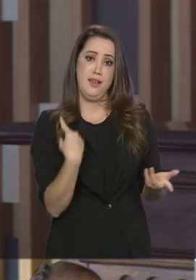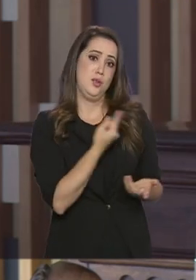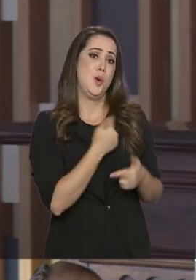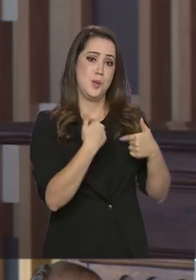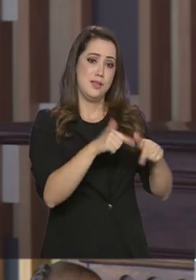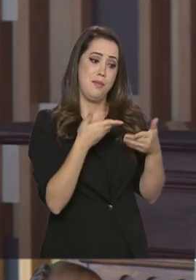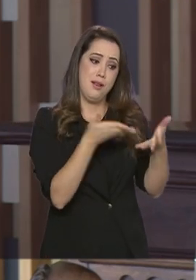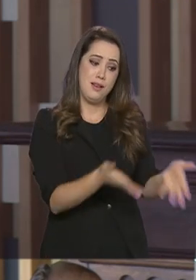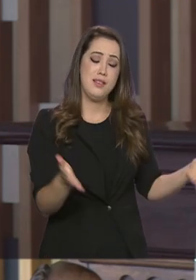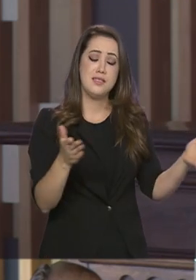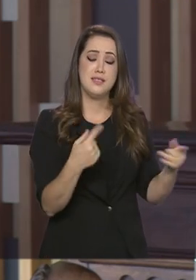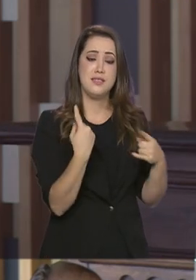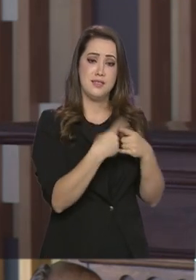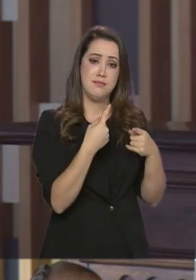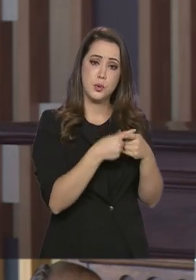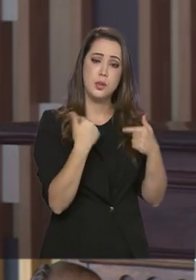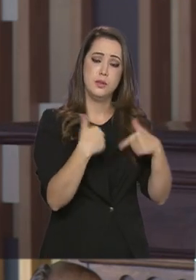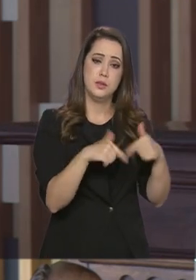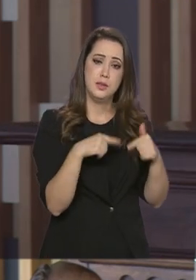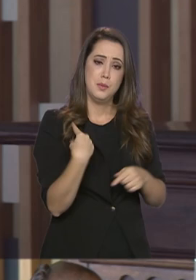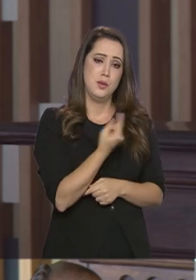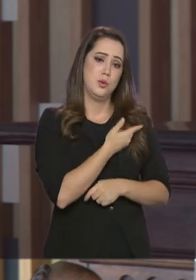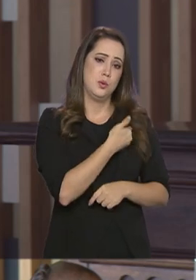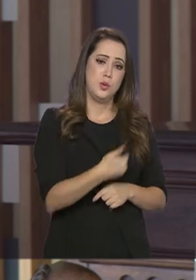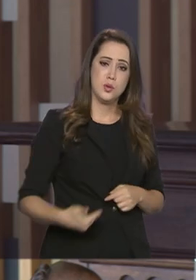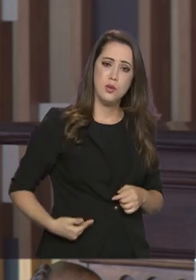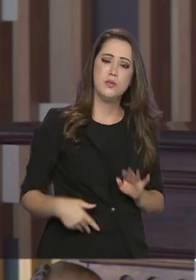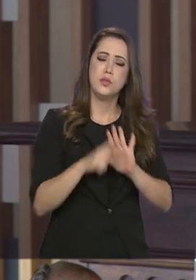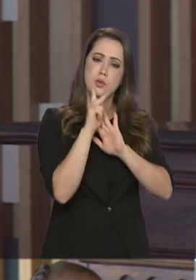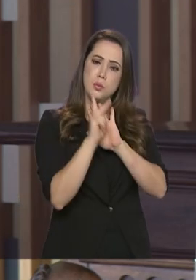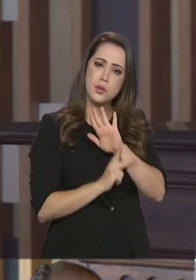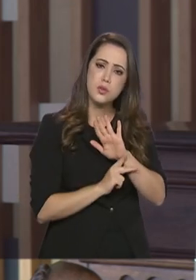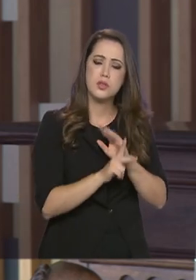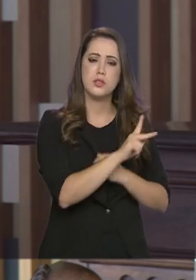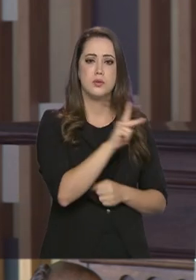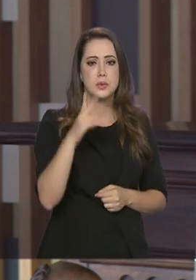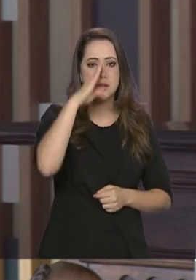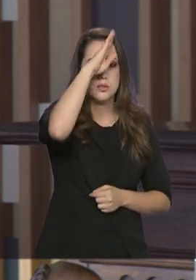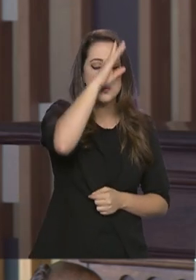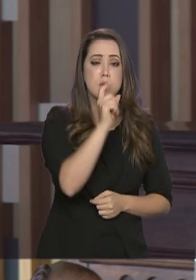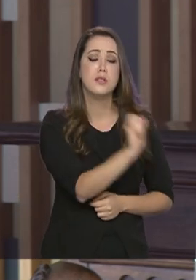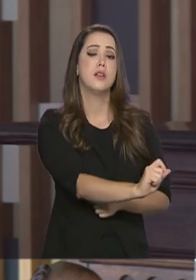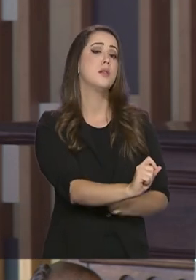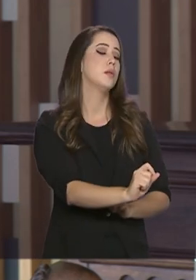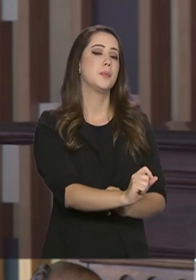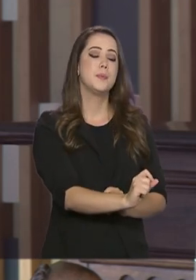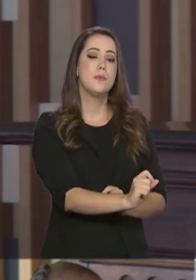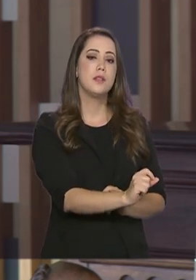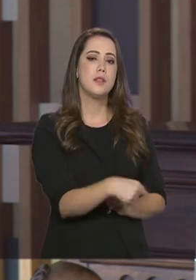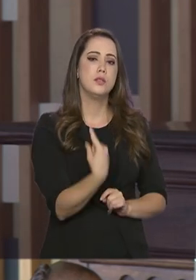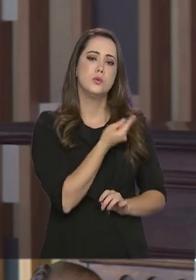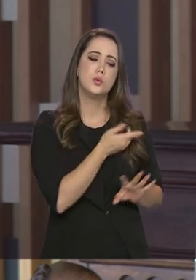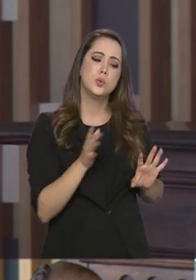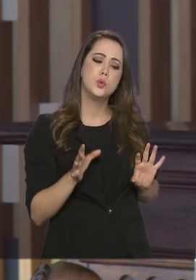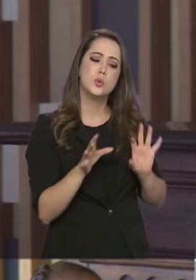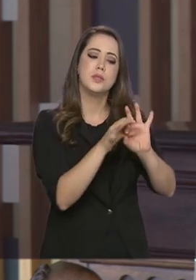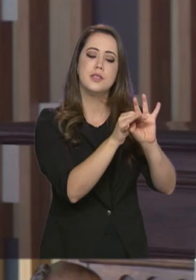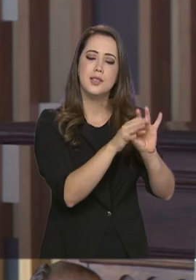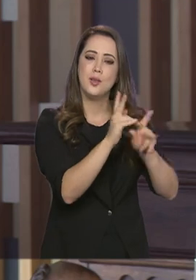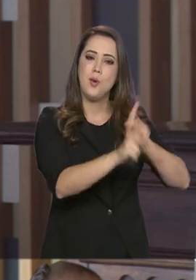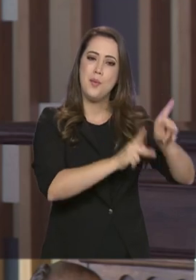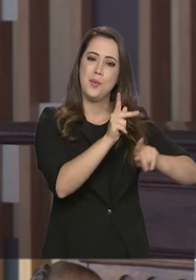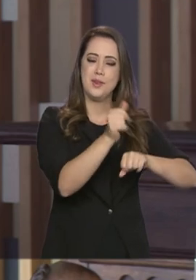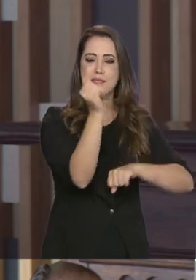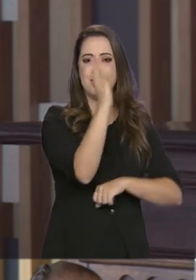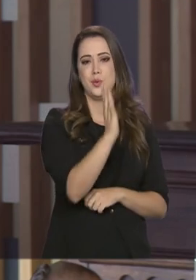propusemos aqui, porque é a missão do nosso governo, do projeto do governo do presidente Bolsonaro, que é de nos conectar com o povo brasileiro,